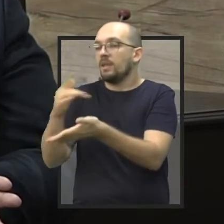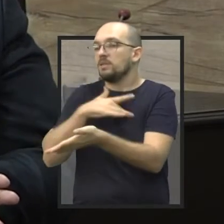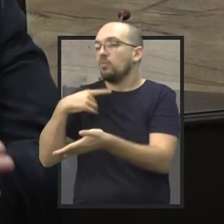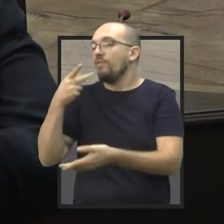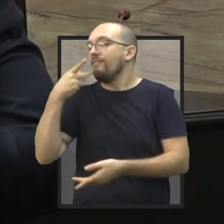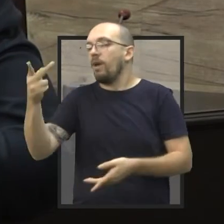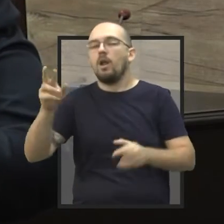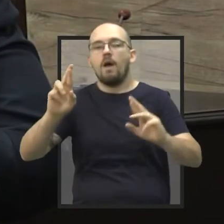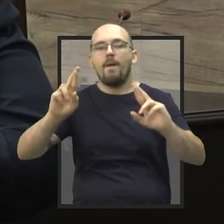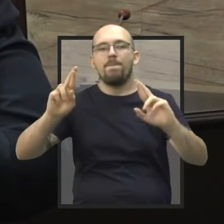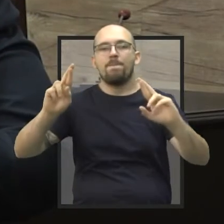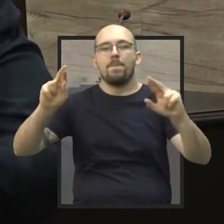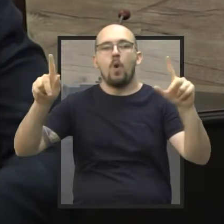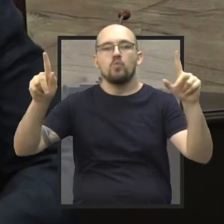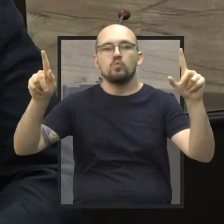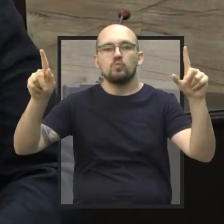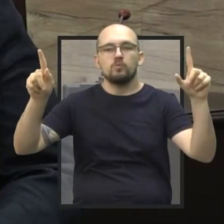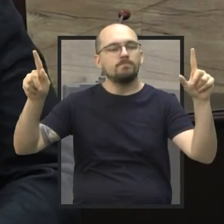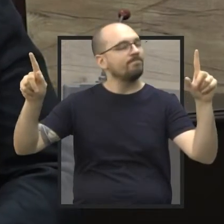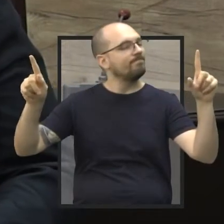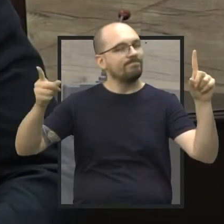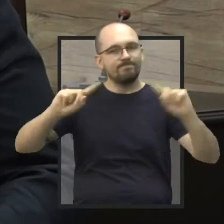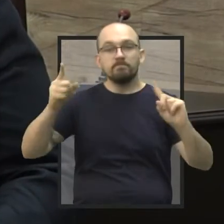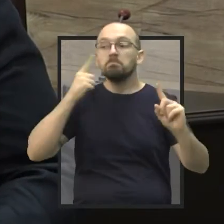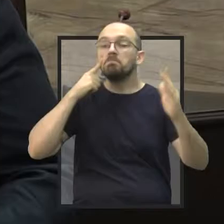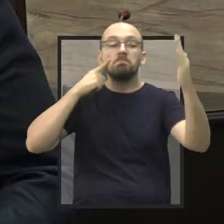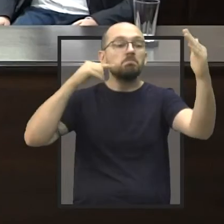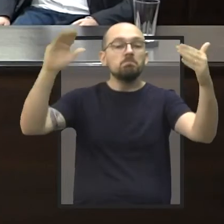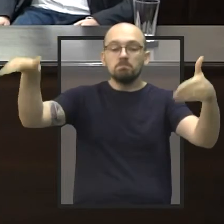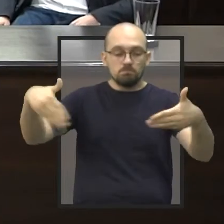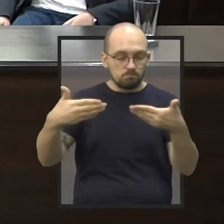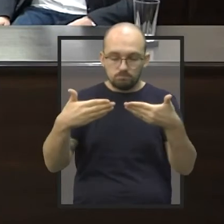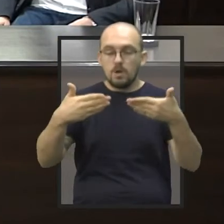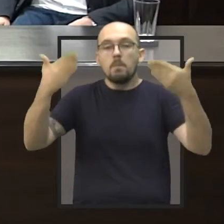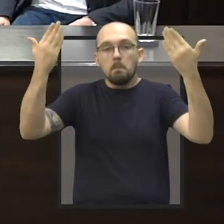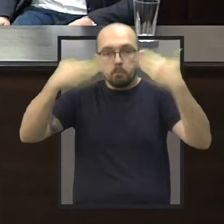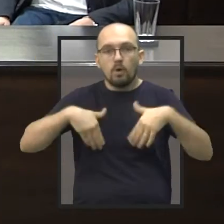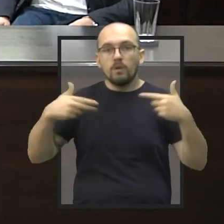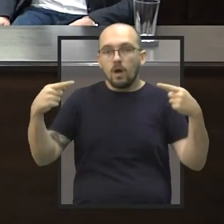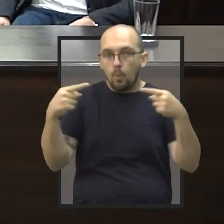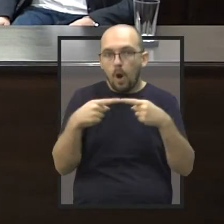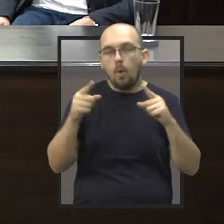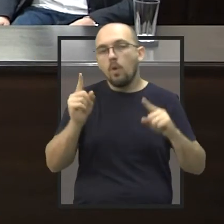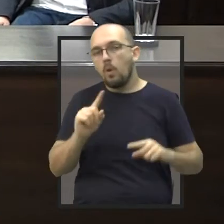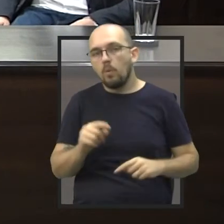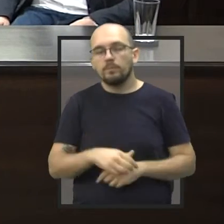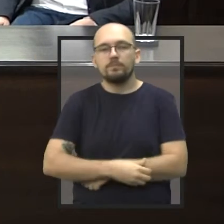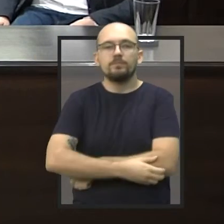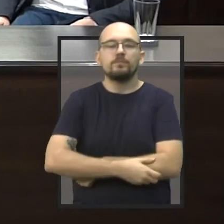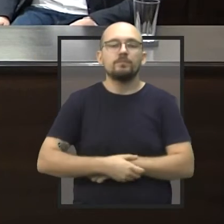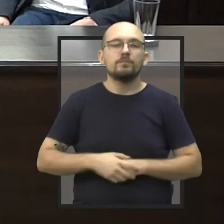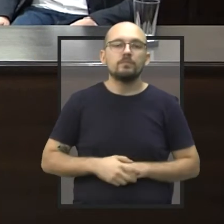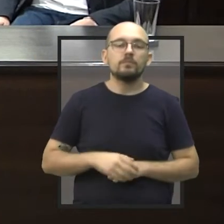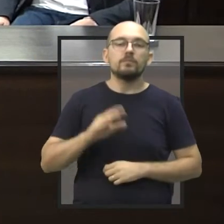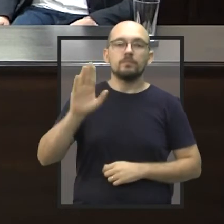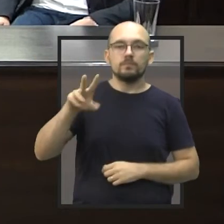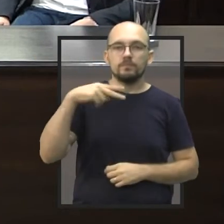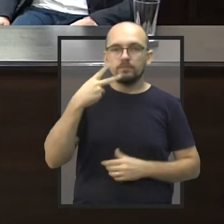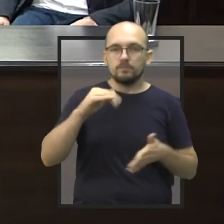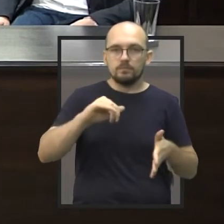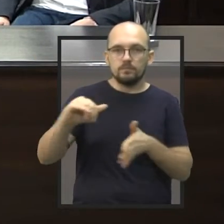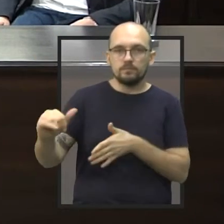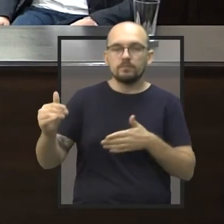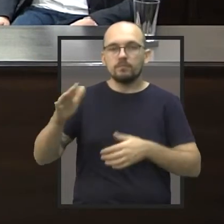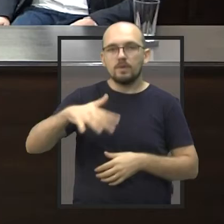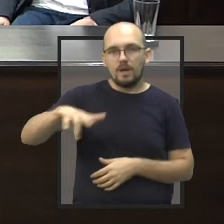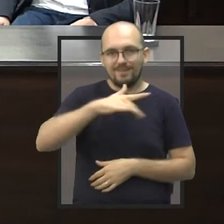outra situação. Então, é só para confrontar as ideias, ver se estão batendo. Vereador, na área da saúde ainda, o senhor, juntamente com o vereador